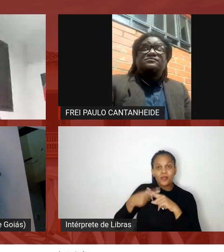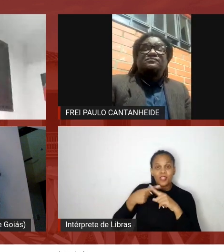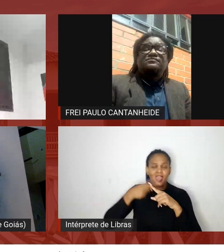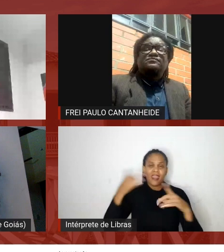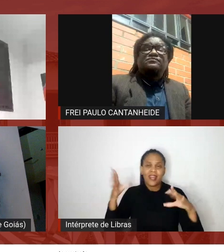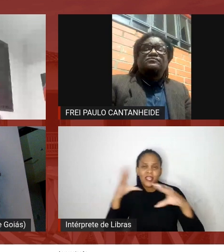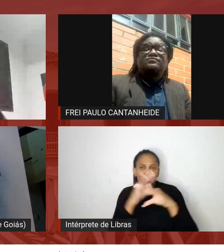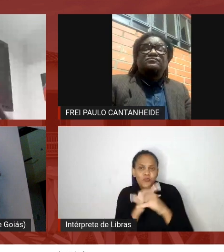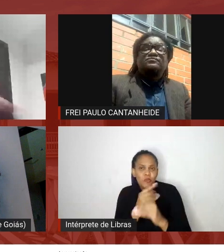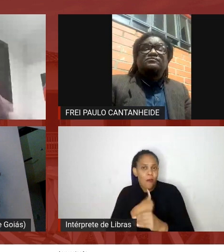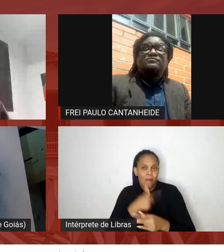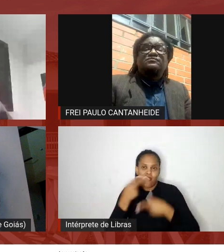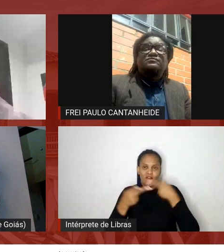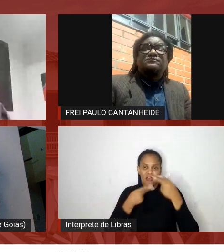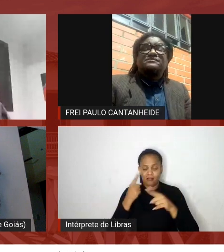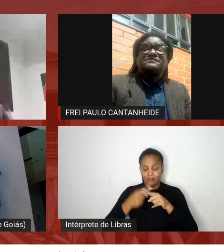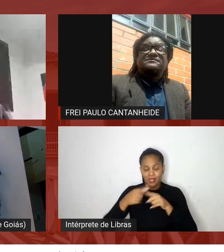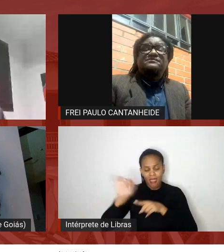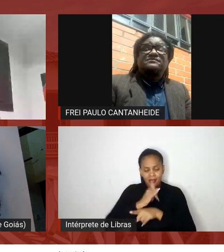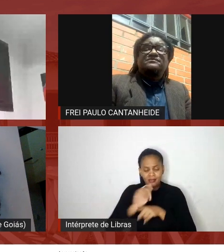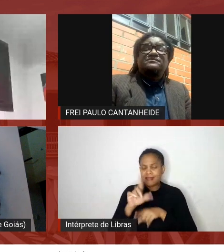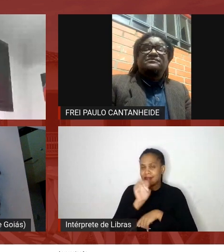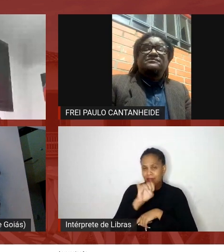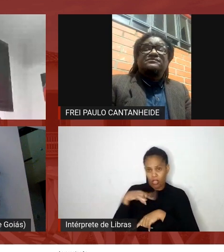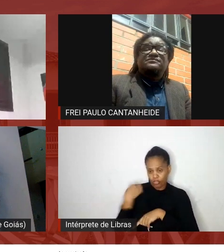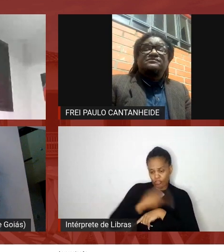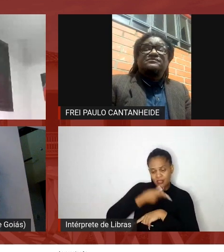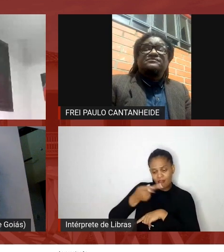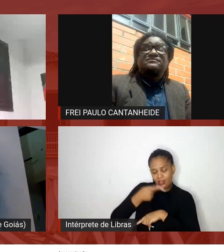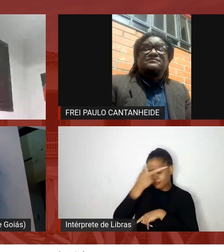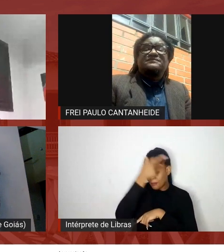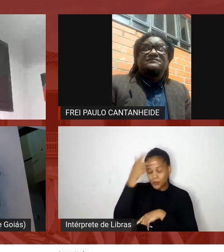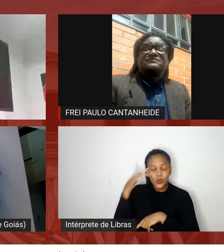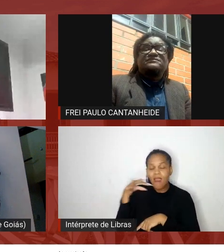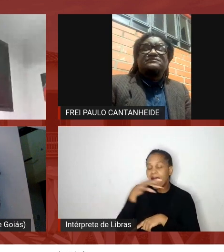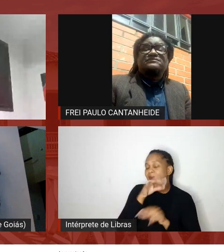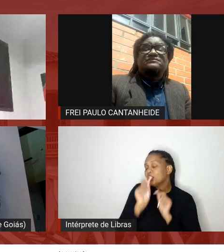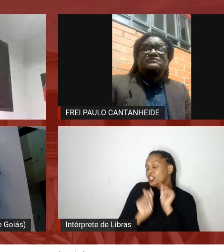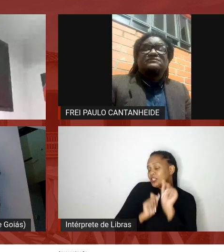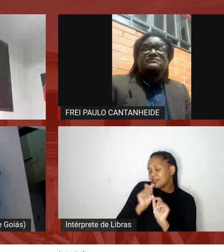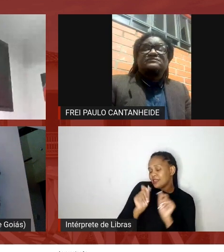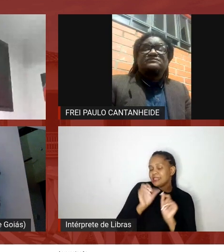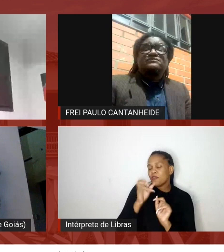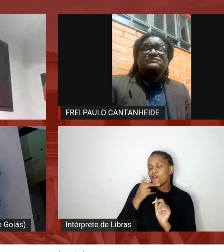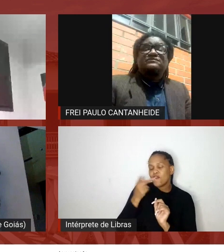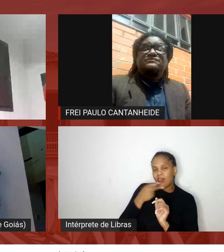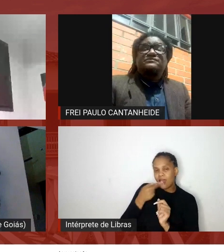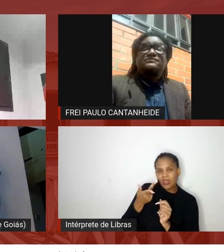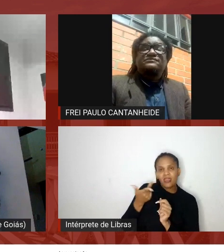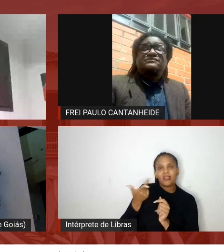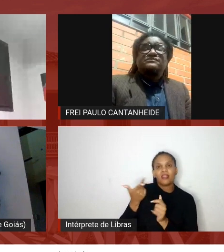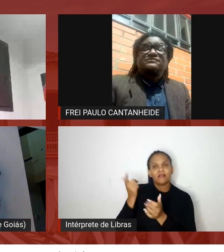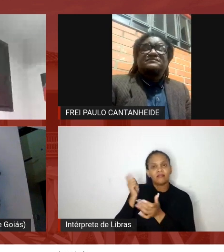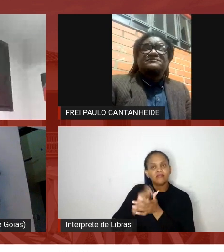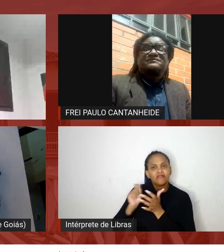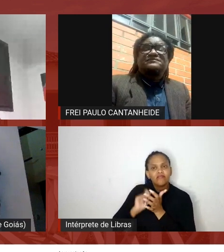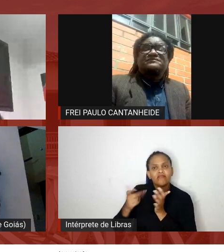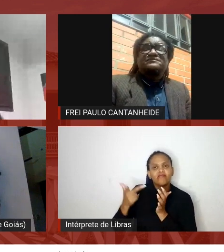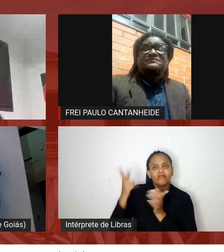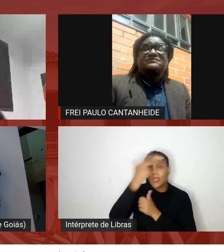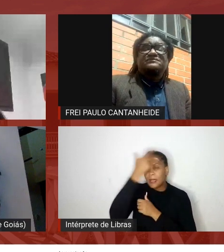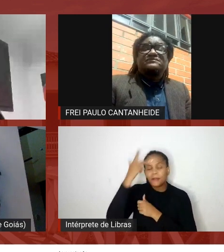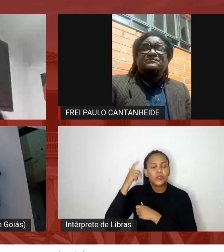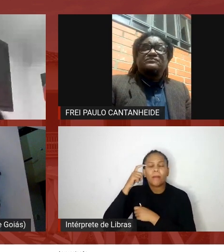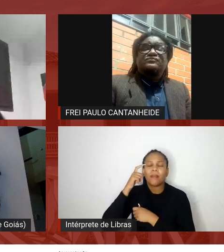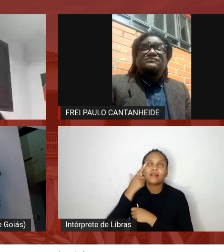vezes quando a gente fala as pessoas acham que quando eu falei da teoria as pessoas ficam pensando que ah não o